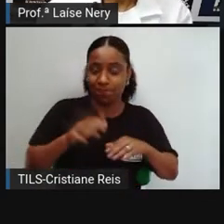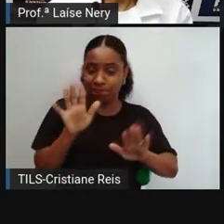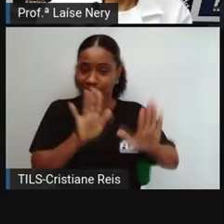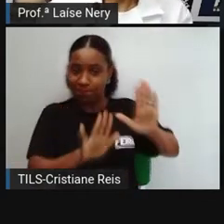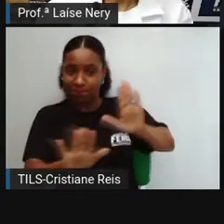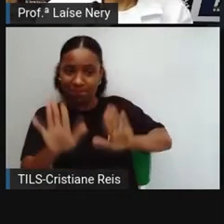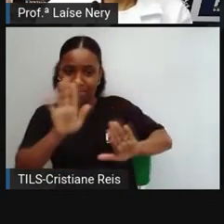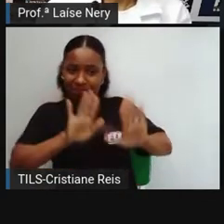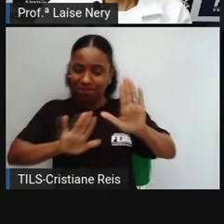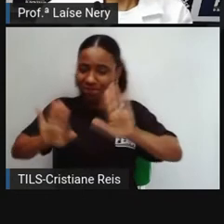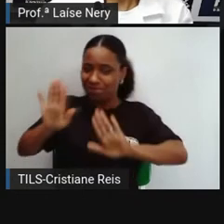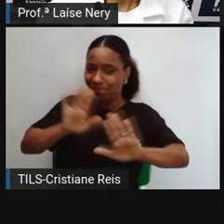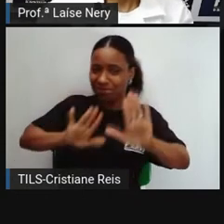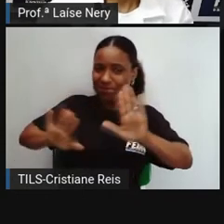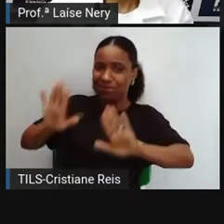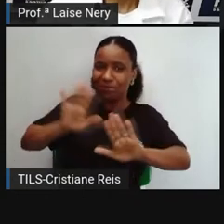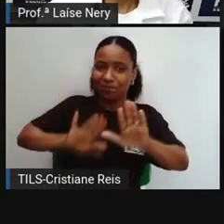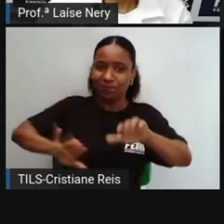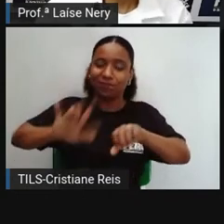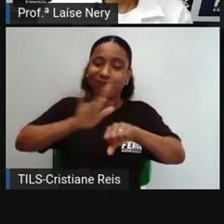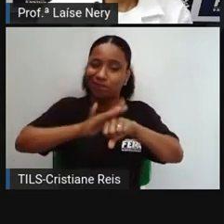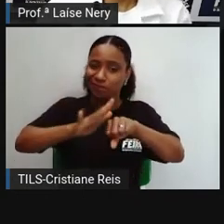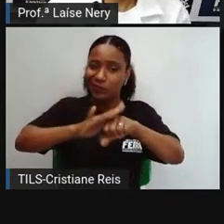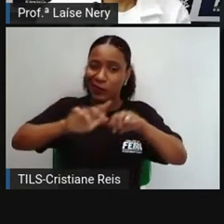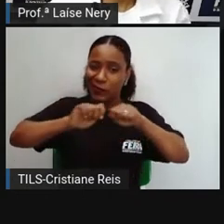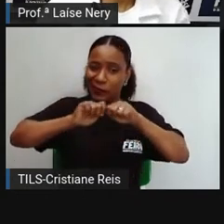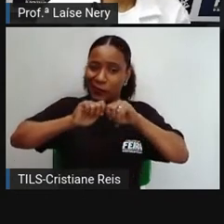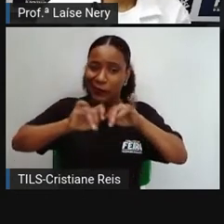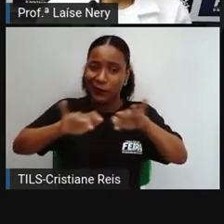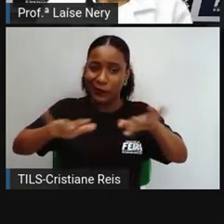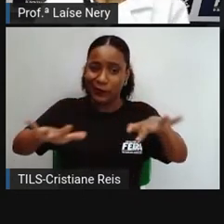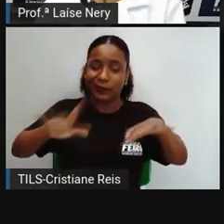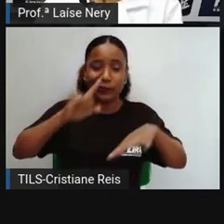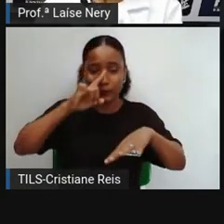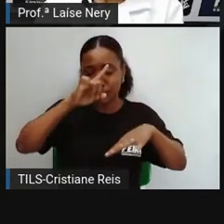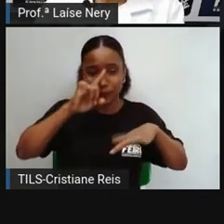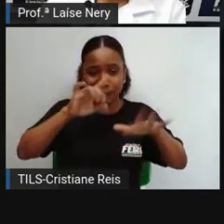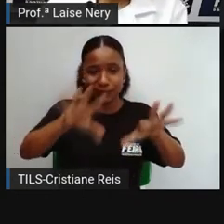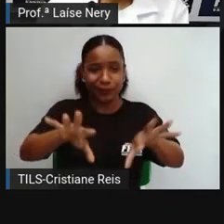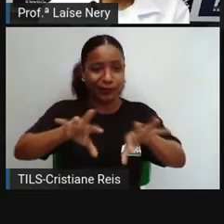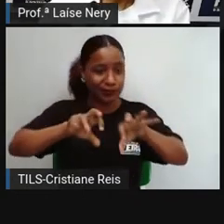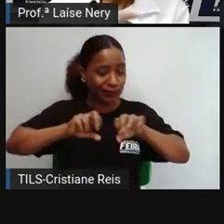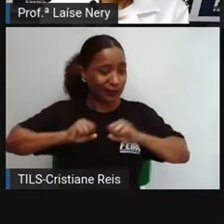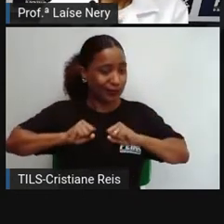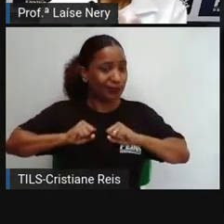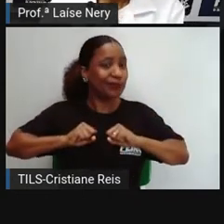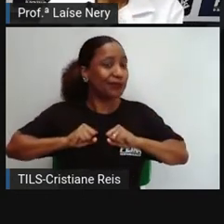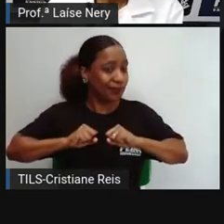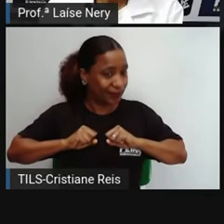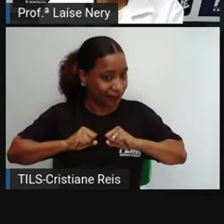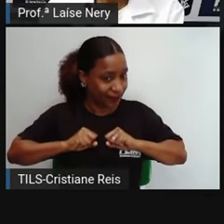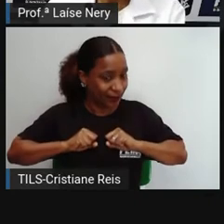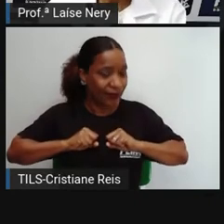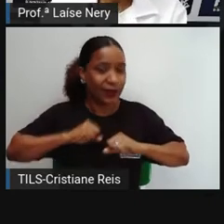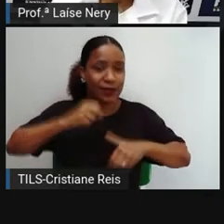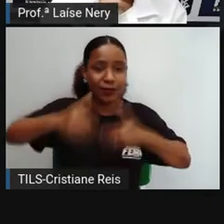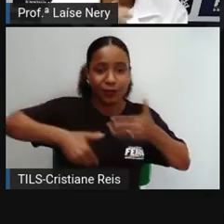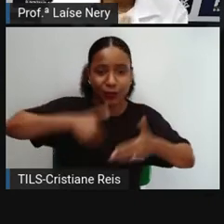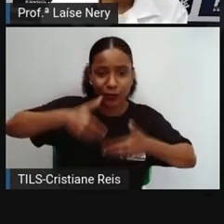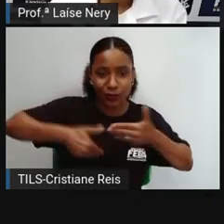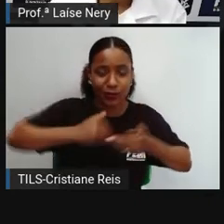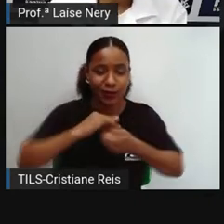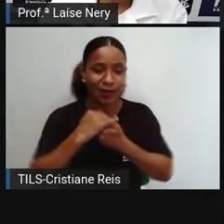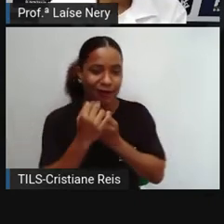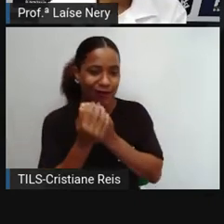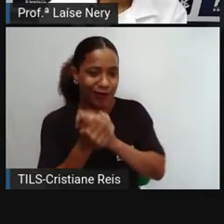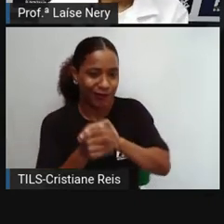doença muito prejudicial, muito grave. A higiene pessoal, que é o ato de lavar as